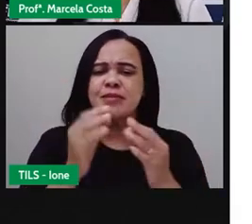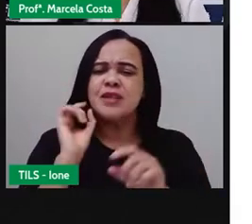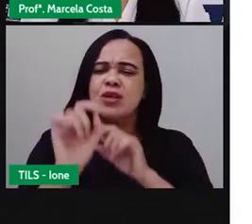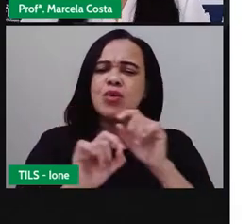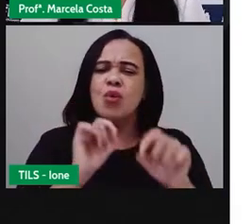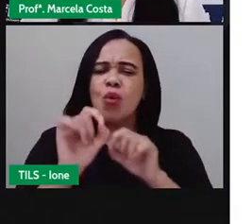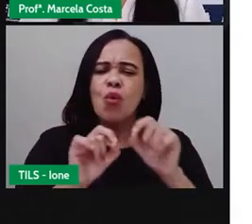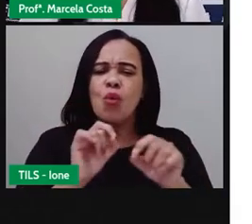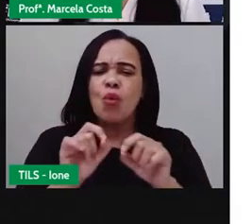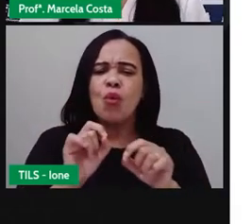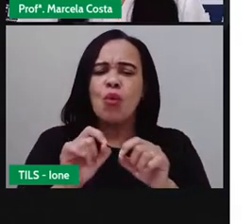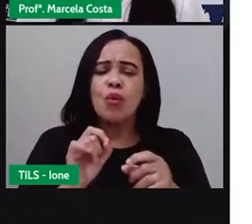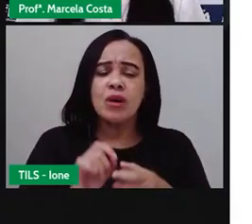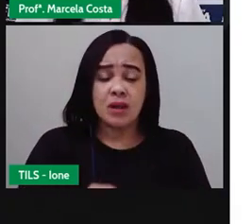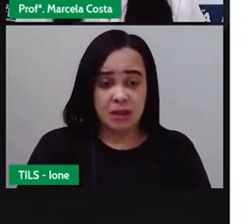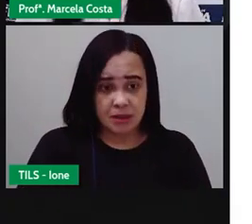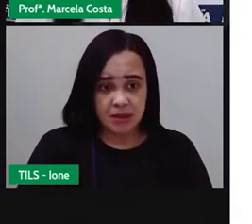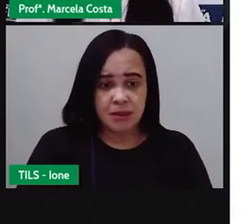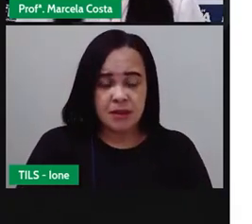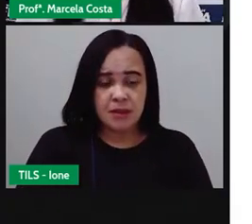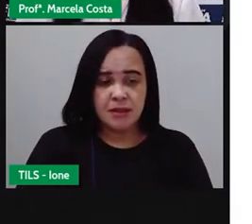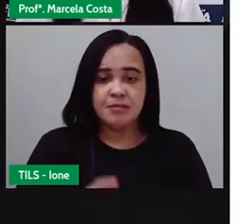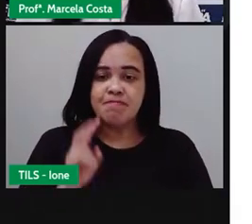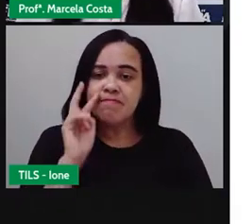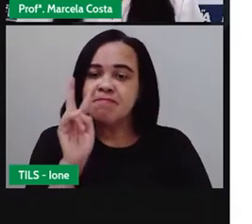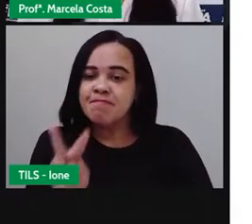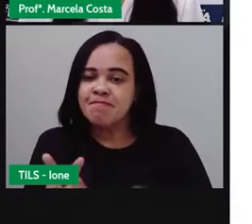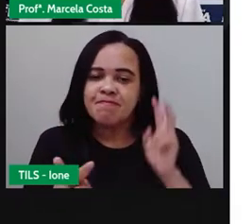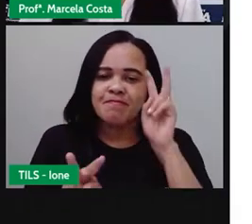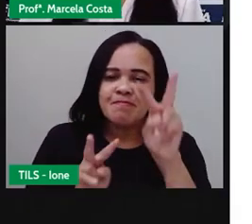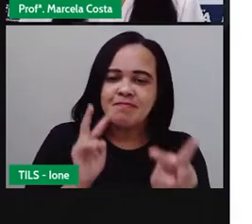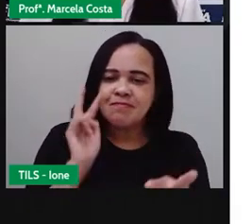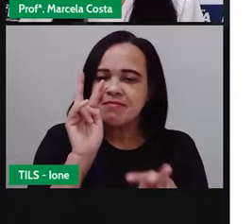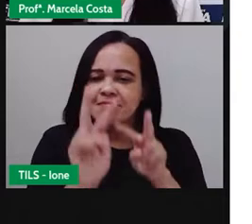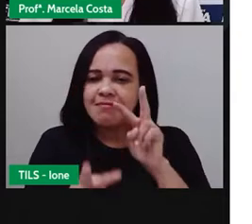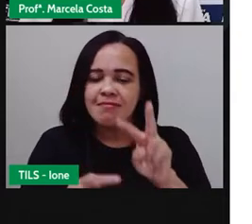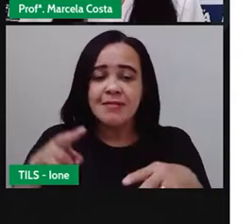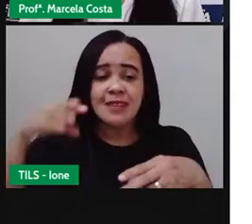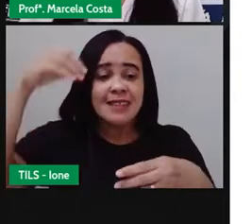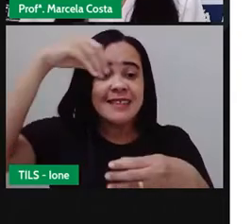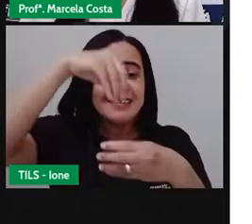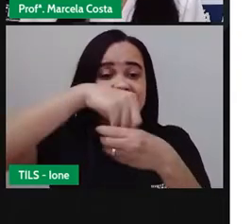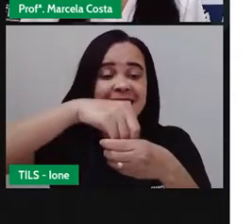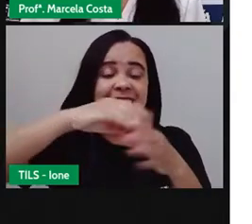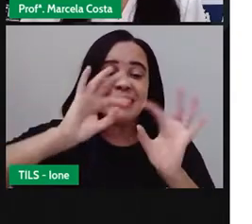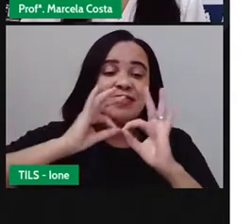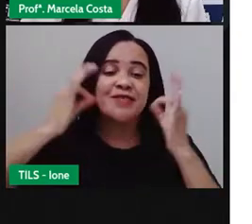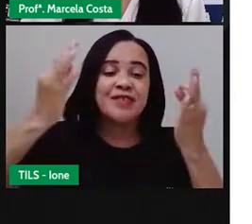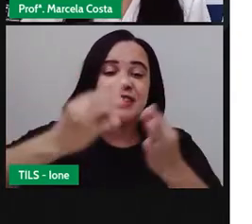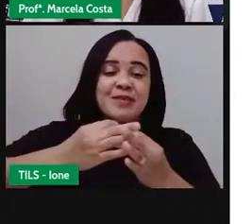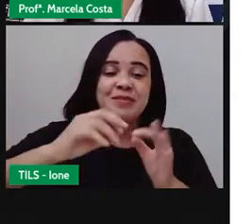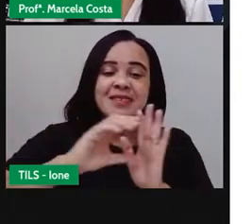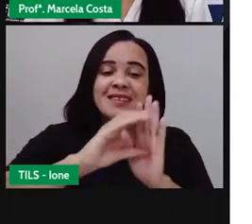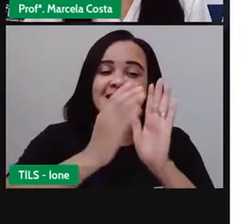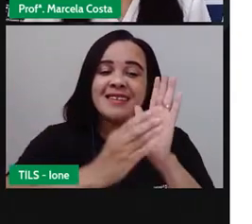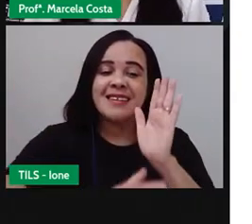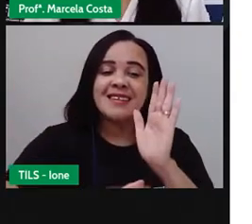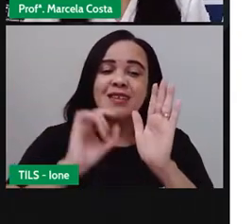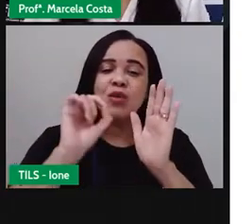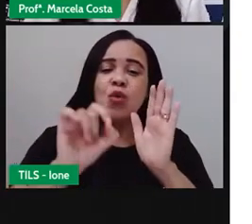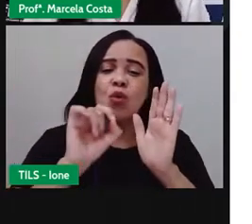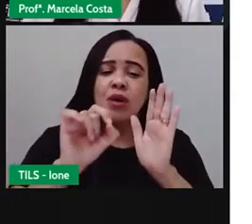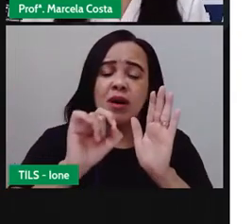observando as características dos seus familiares. Vocês são